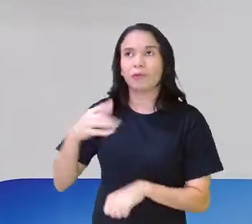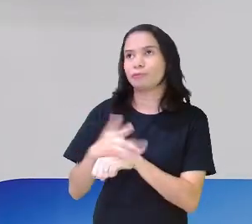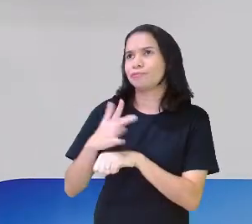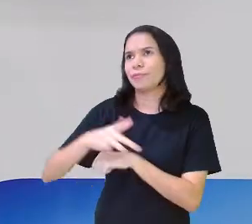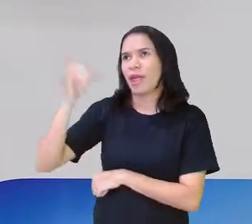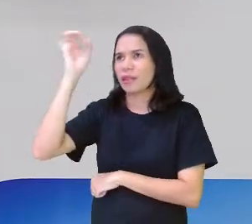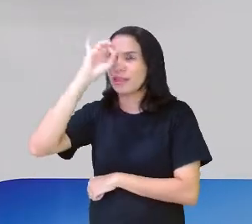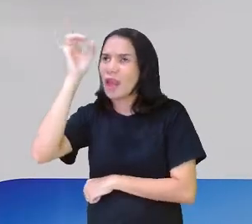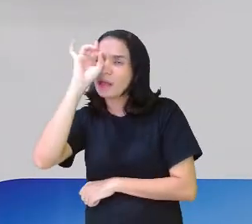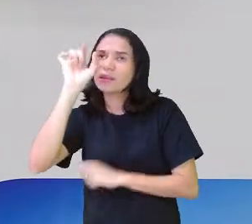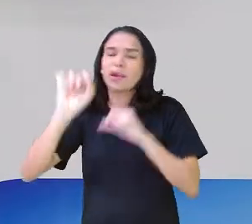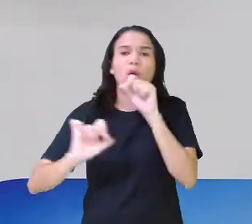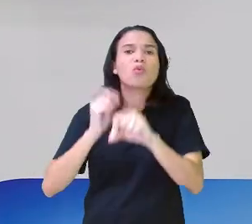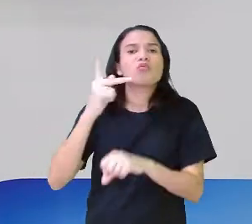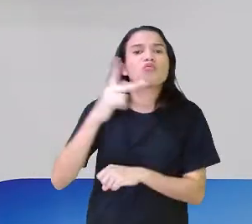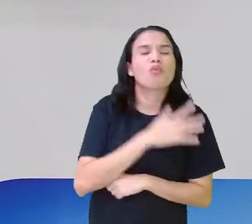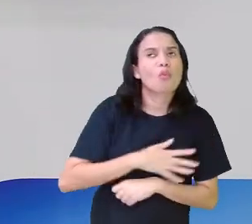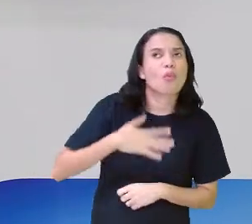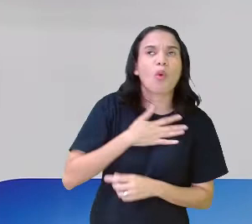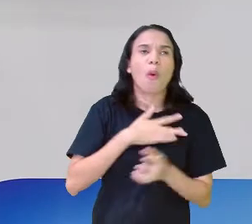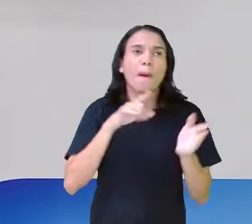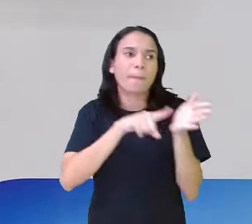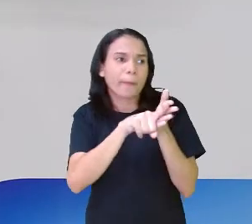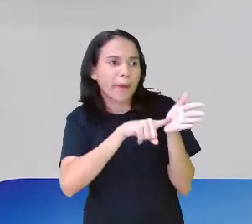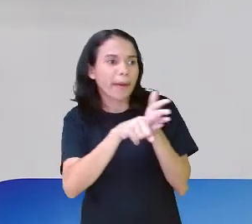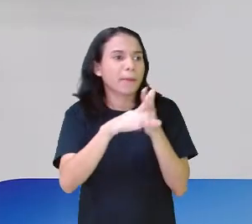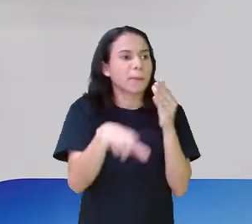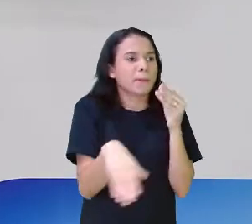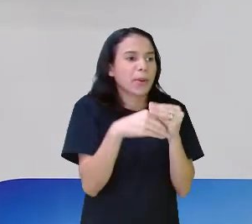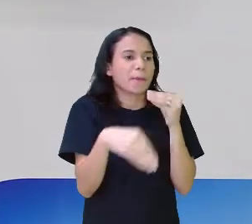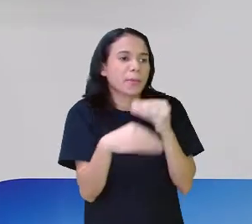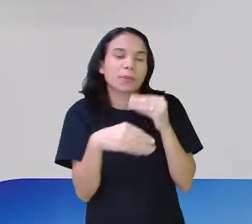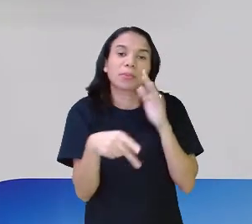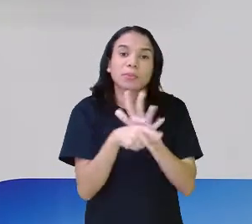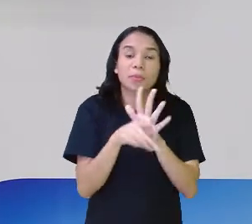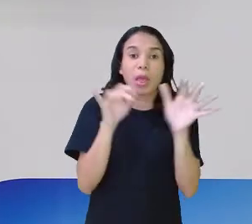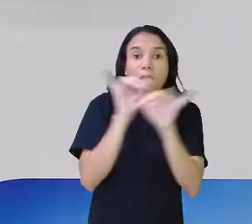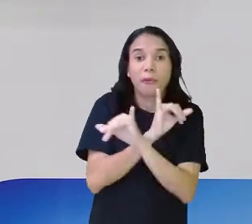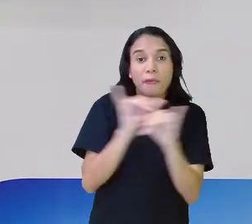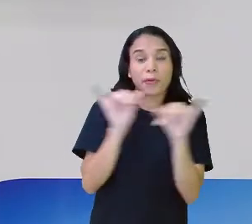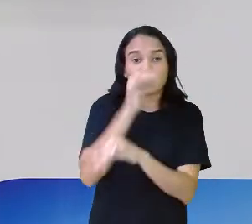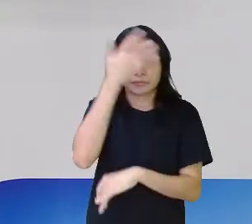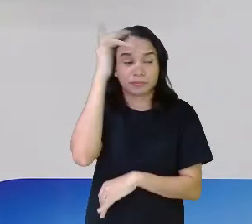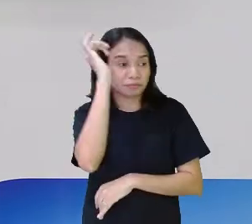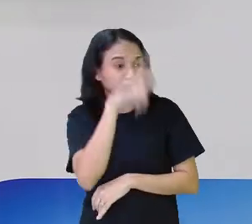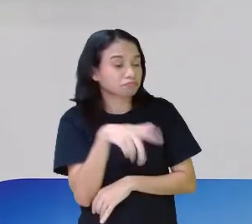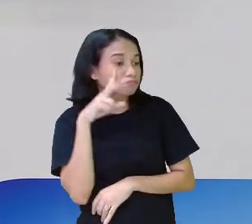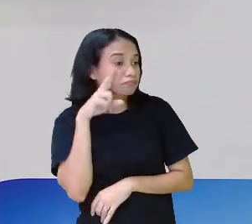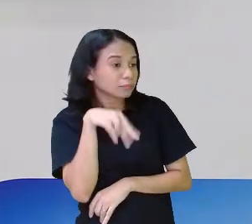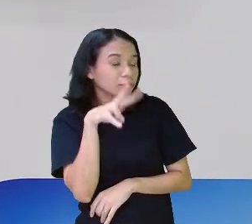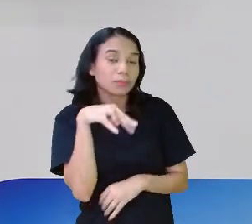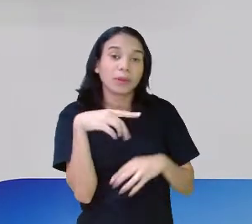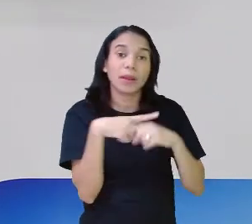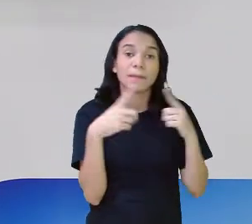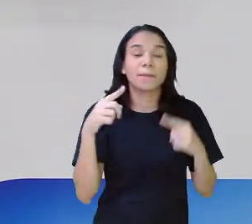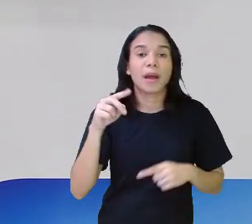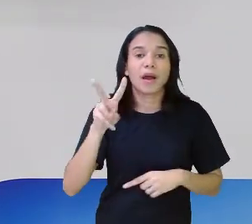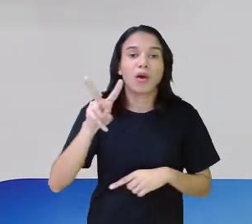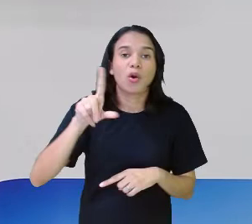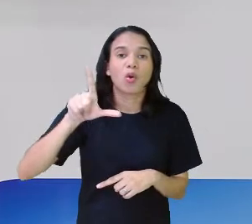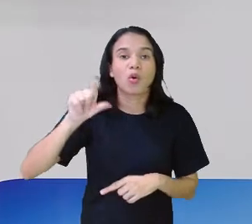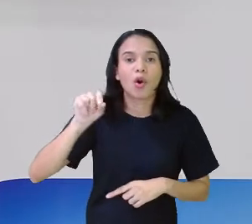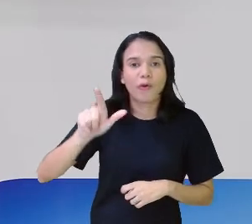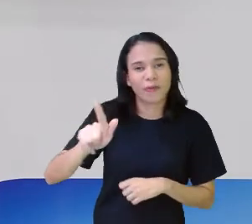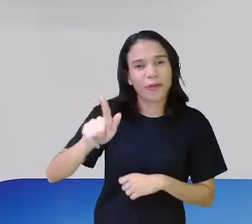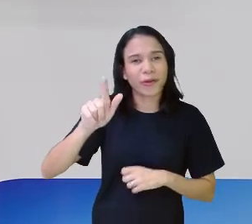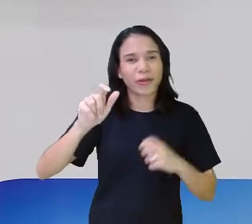coisas, do que mais gosta, pesquisa e coloca ali, dando informações a outras pessoas também. Só que o vlog, o professor deduziu